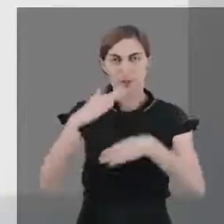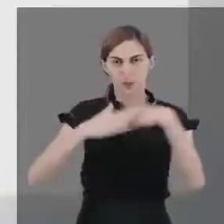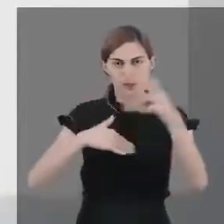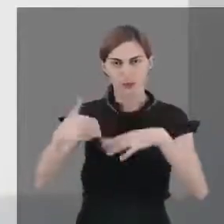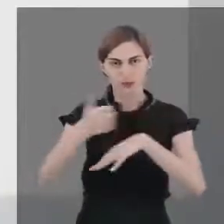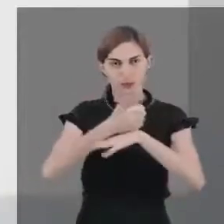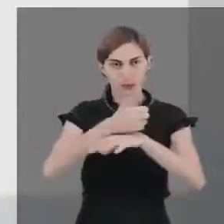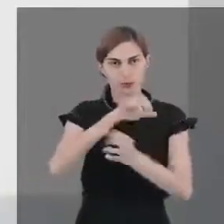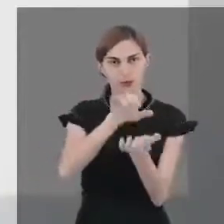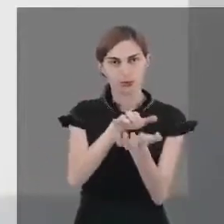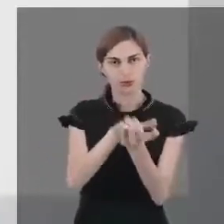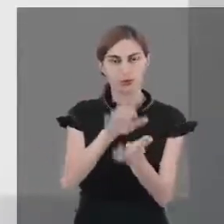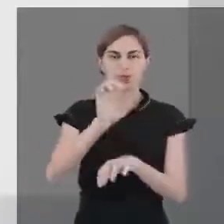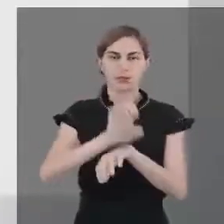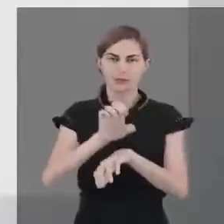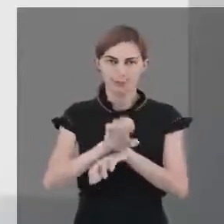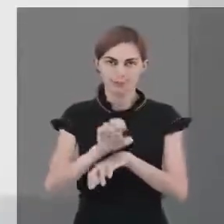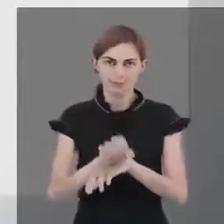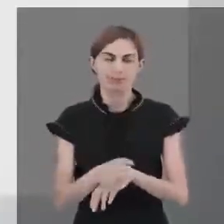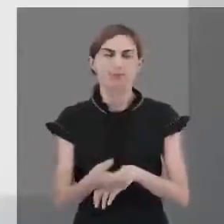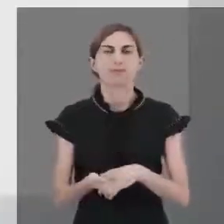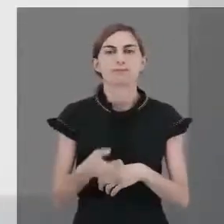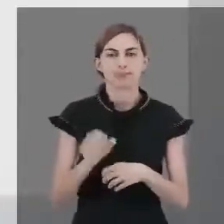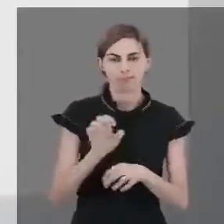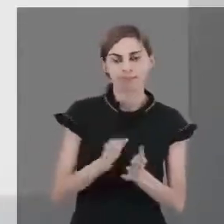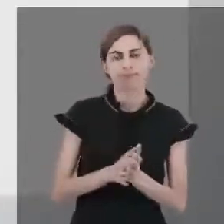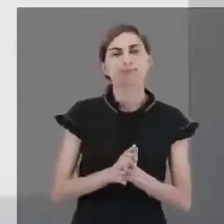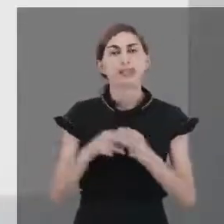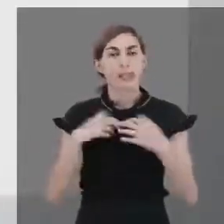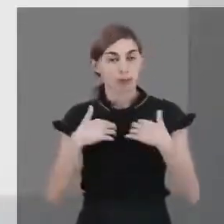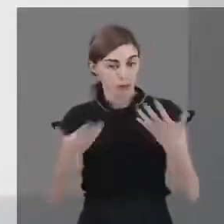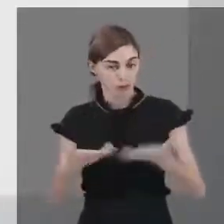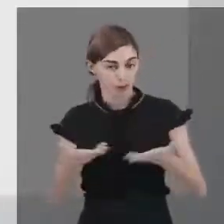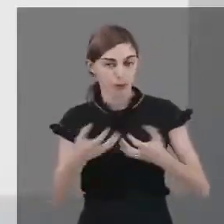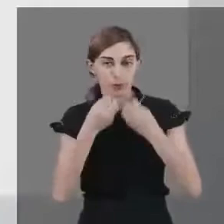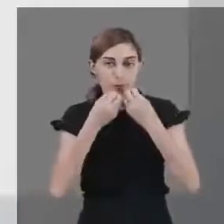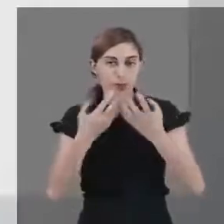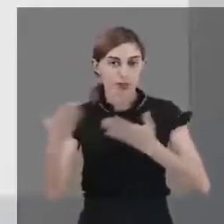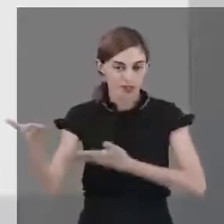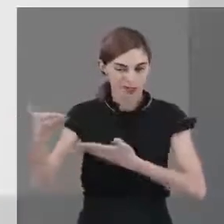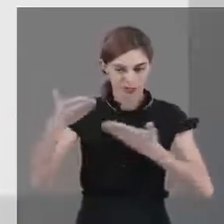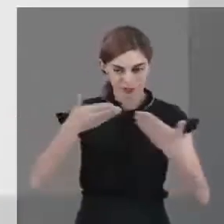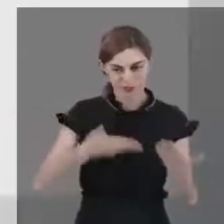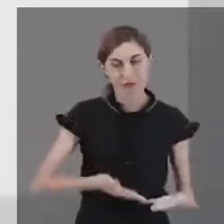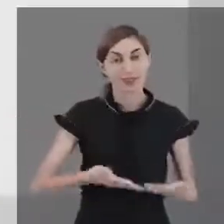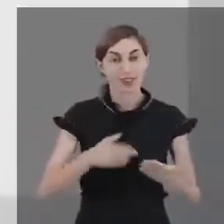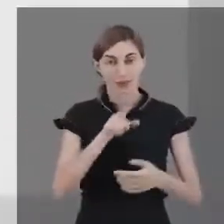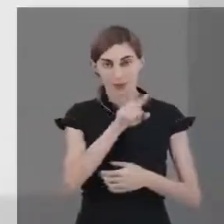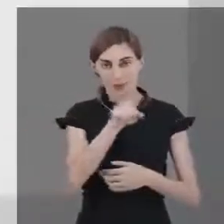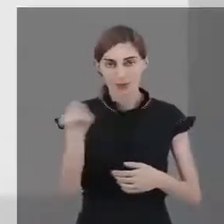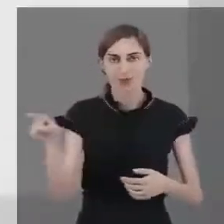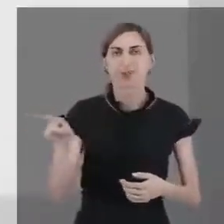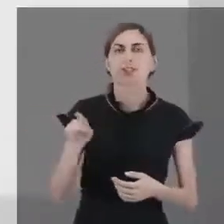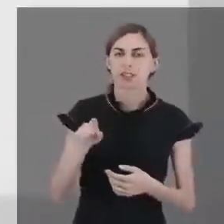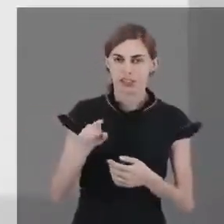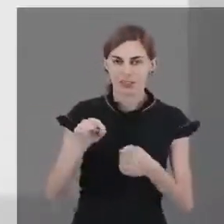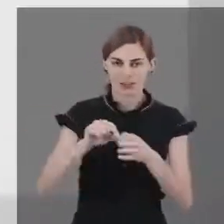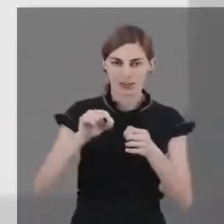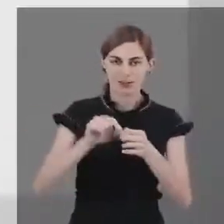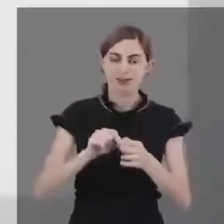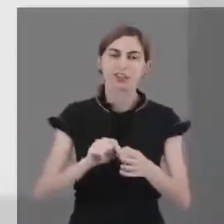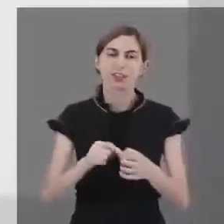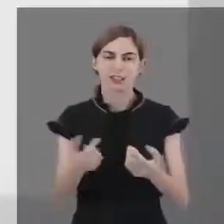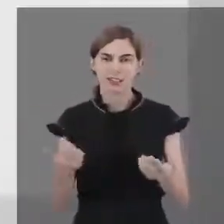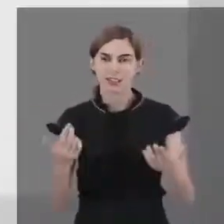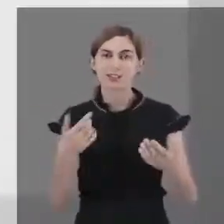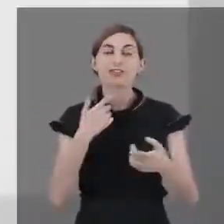Estado de Pernambuco. Estou aqui hoje para desejar as boas-vindas a você que fez a opção